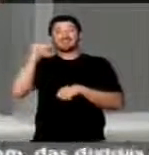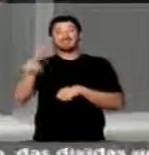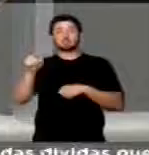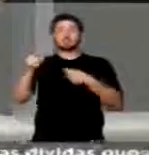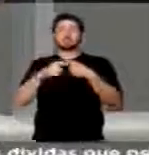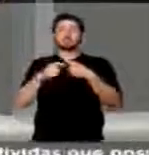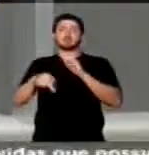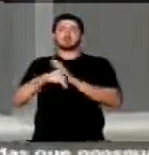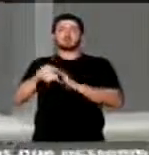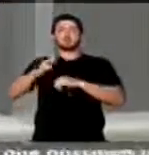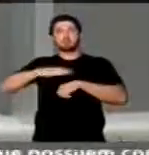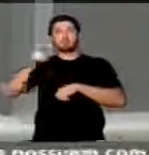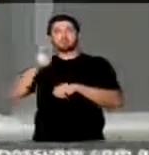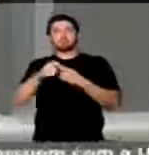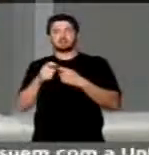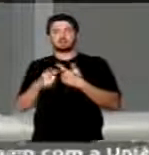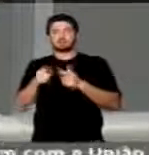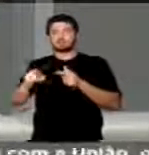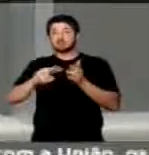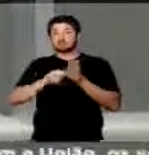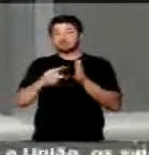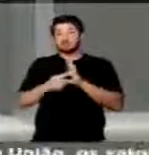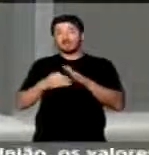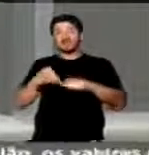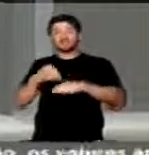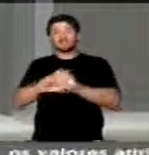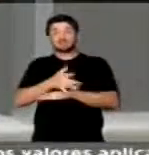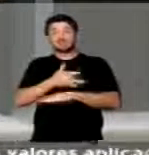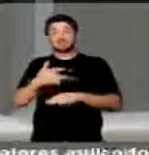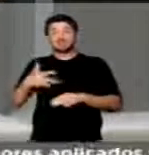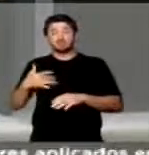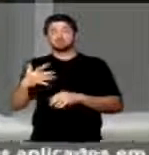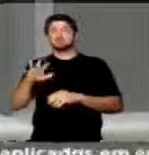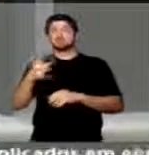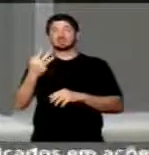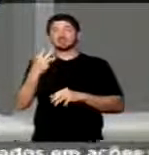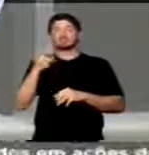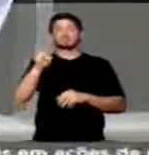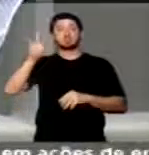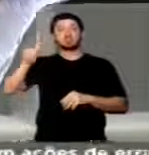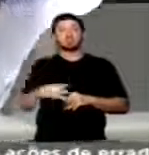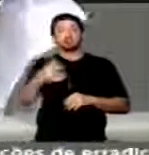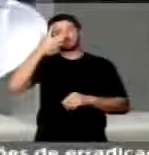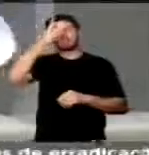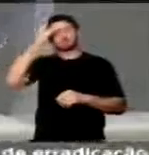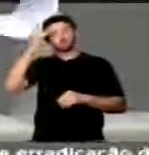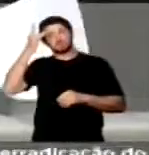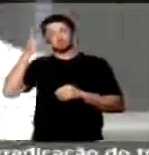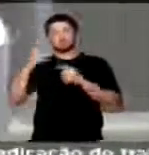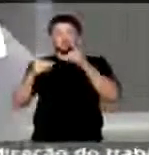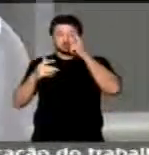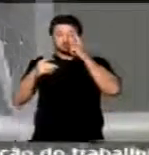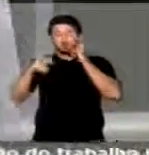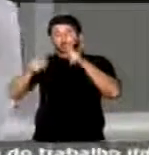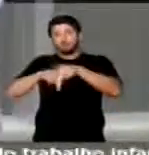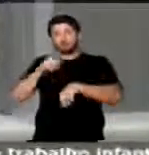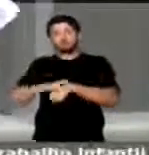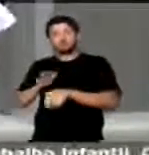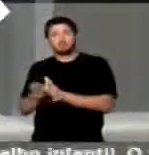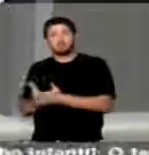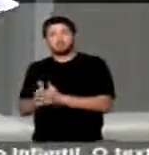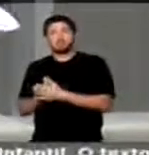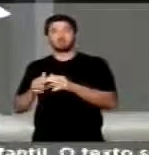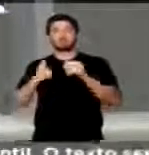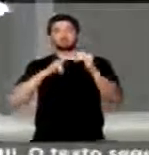Mais Médicos. Isso representa acesso à saúde de 35 milhões de pessoas, populações mais vulneráveis, nas